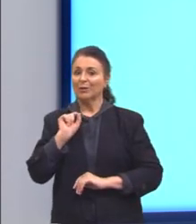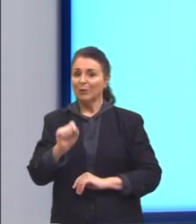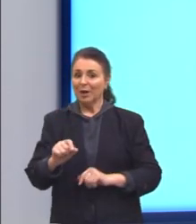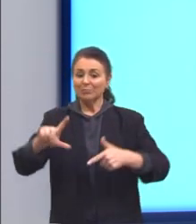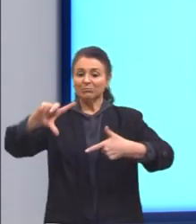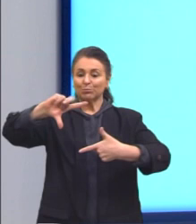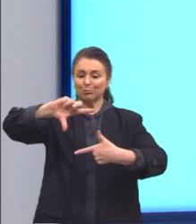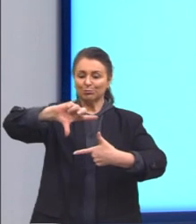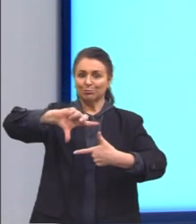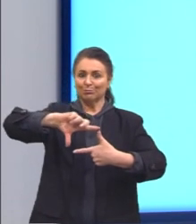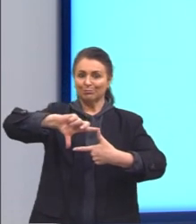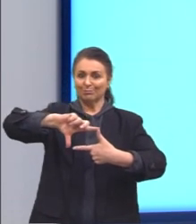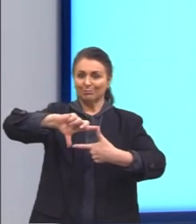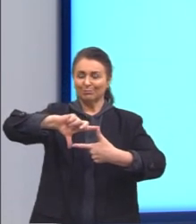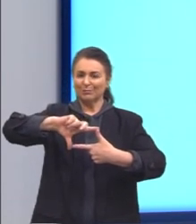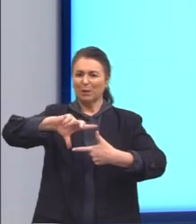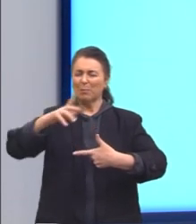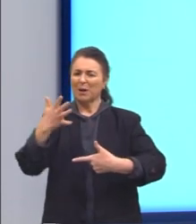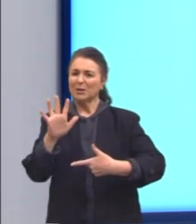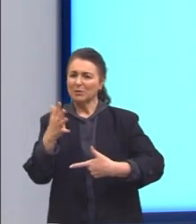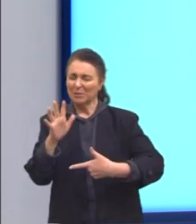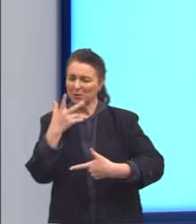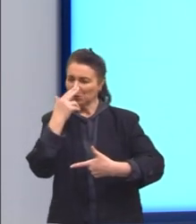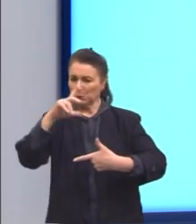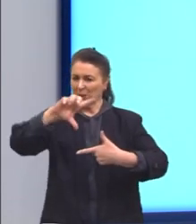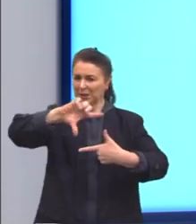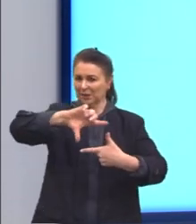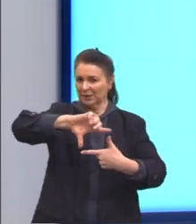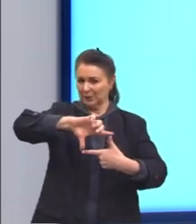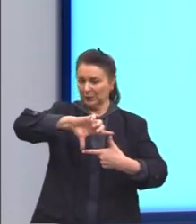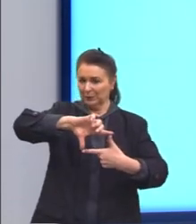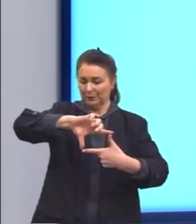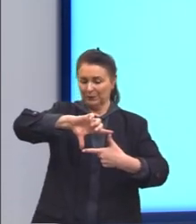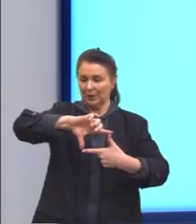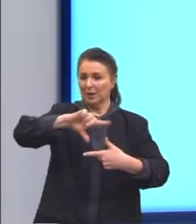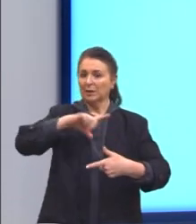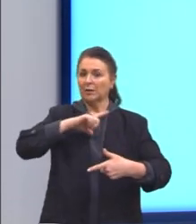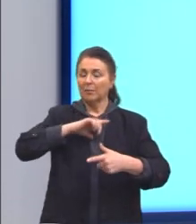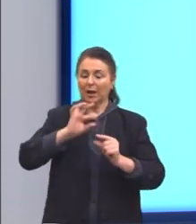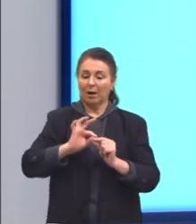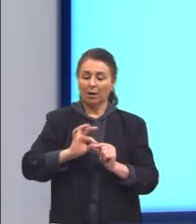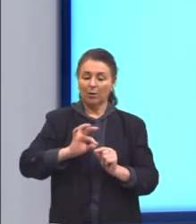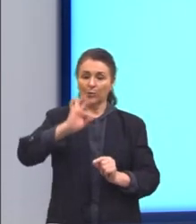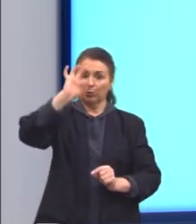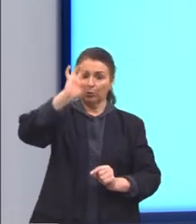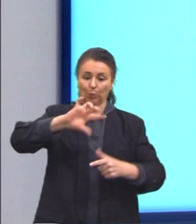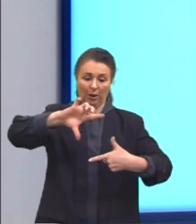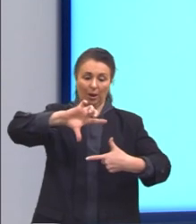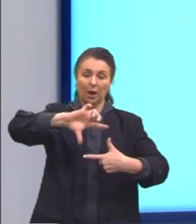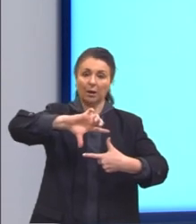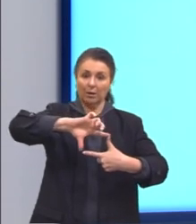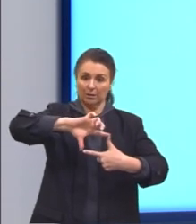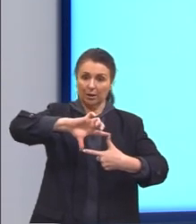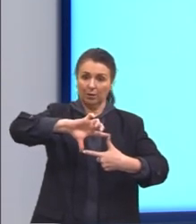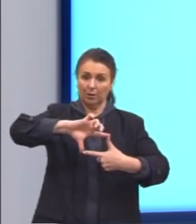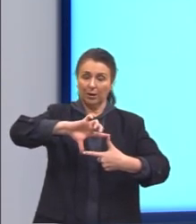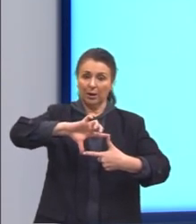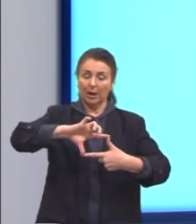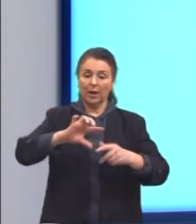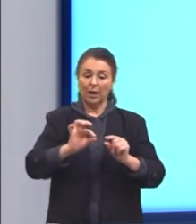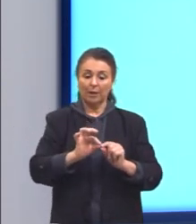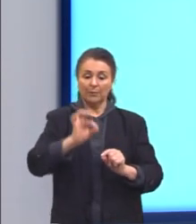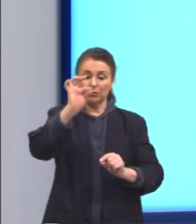retângulo, né? Muito próximo de um retângulo. Aqui nós temos que a altura desse retângulo seria a própria medida